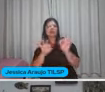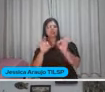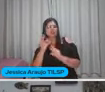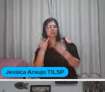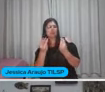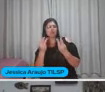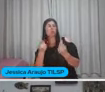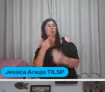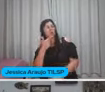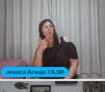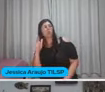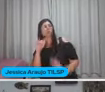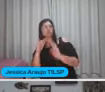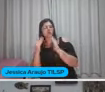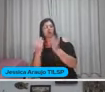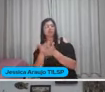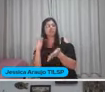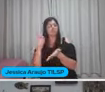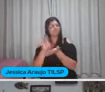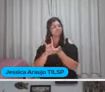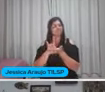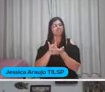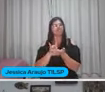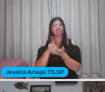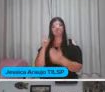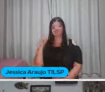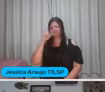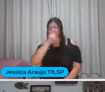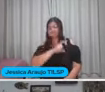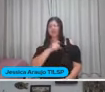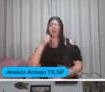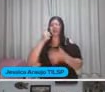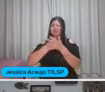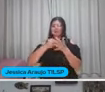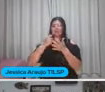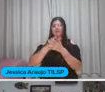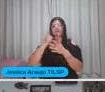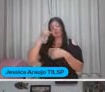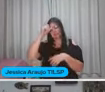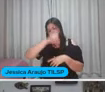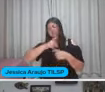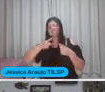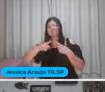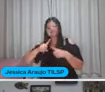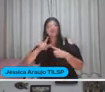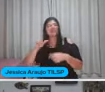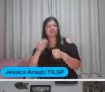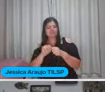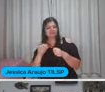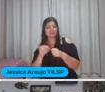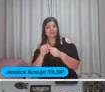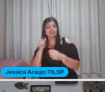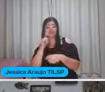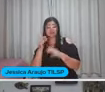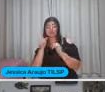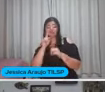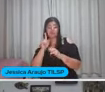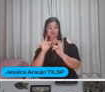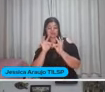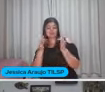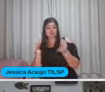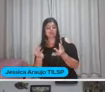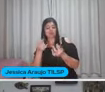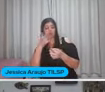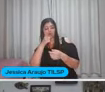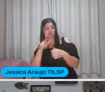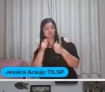Enquanto que outras Realmente Lutam com mais desafios E a gente sabe Que não é tão simples Conseguir um